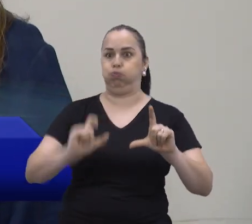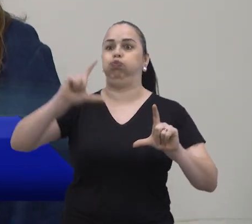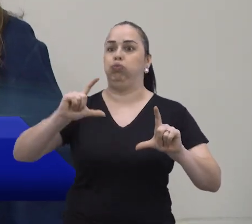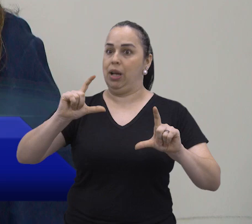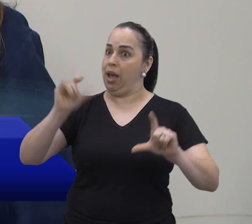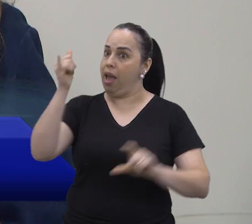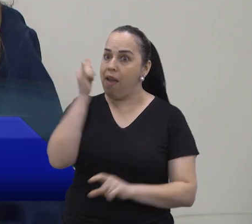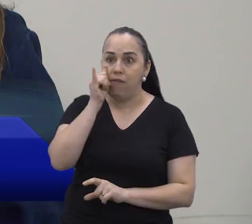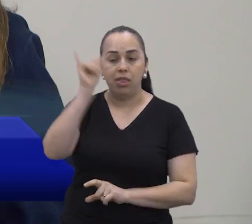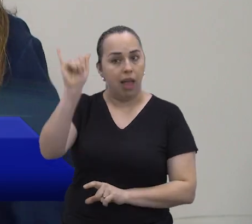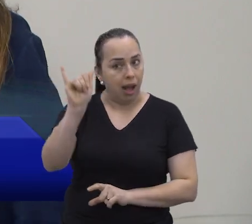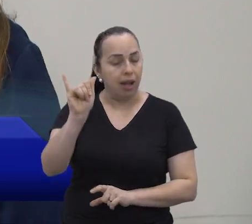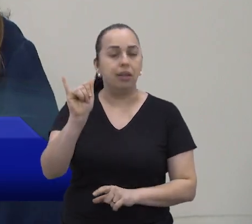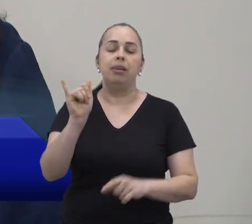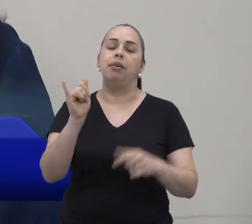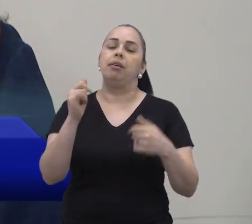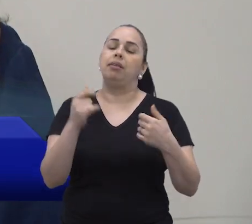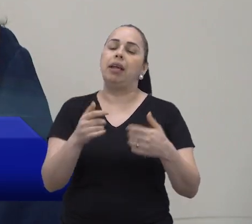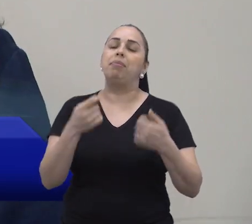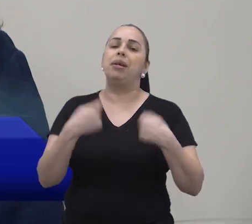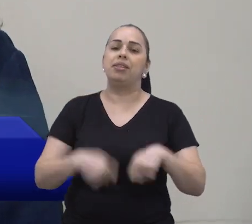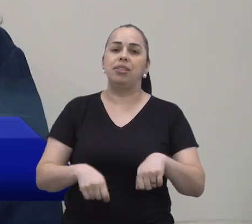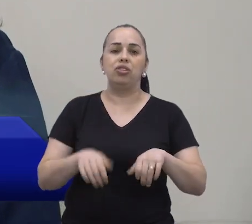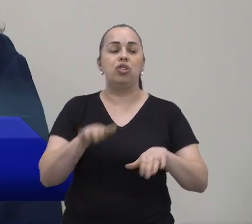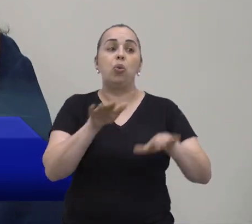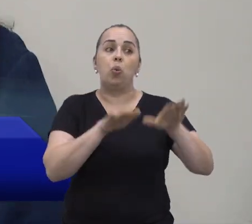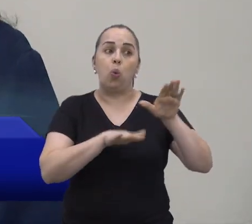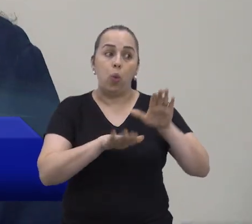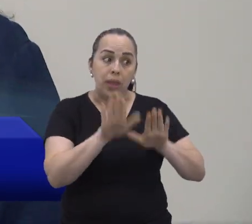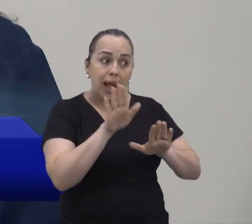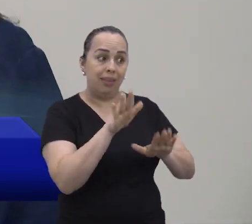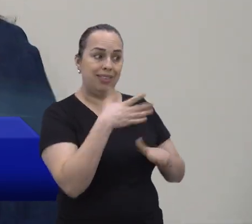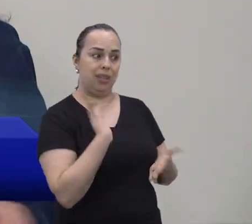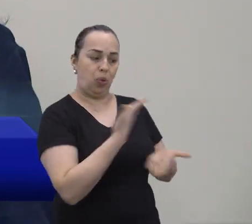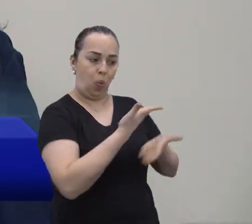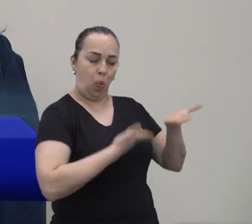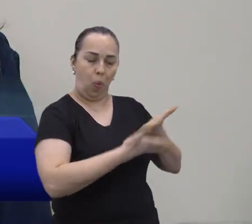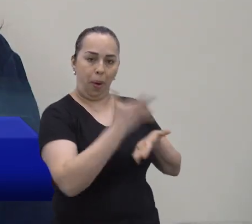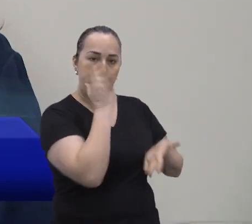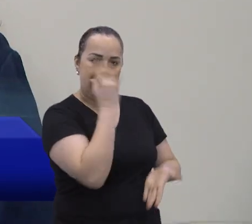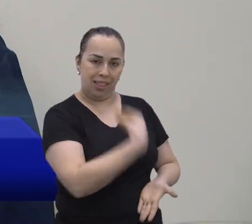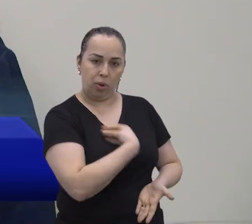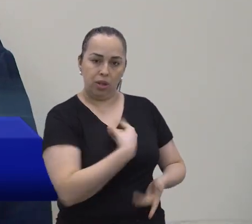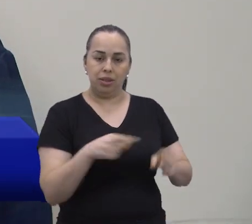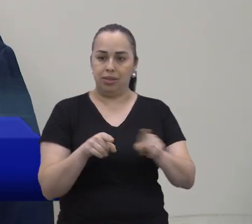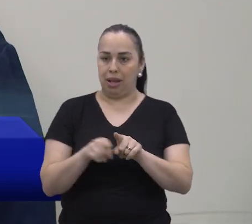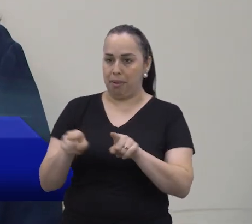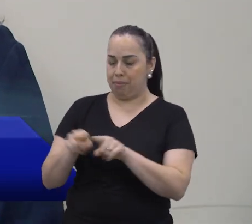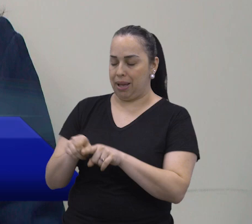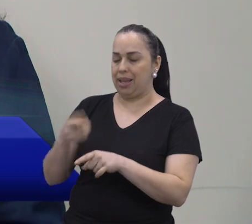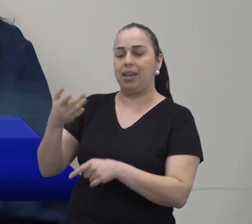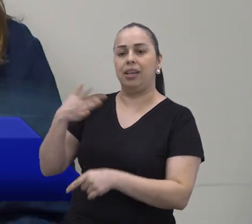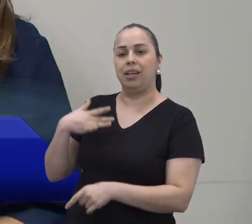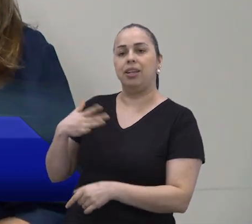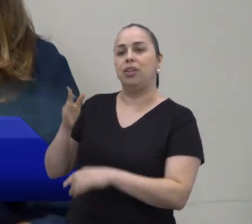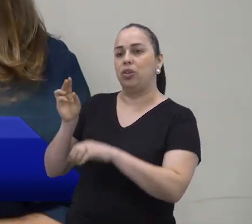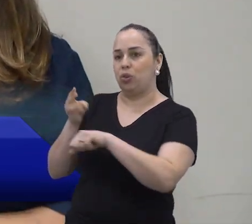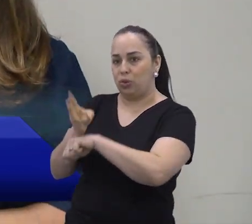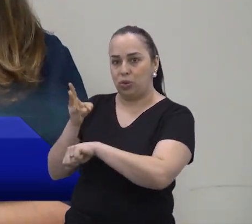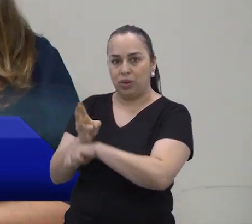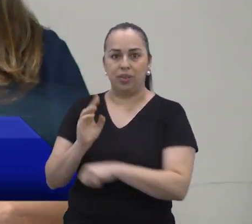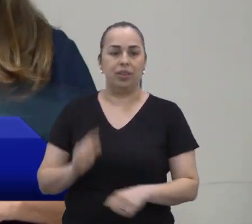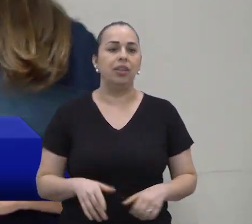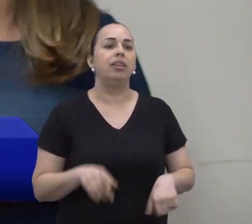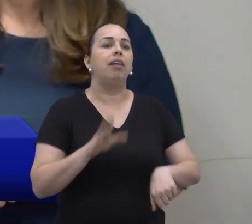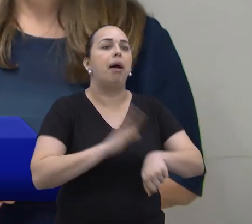maiúsculas. Falo que é esse cuidado mesmo que a gente tem que ter pessoalmente, mas também nas mensagens. Essa questão do horário também, né,